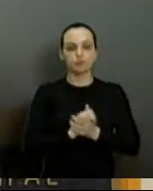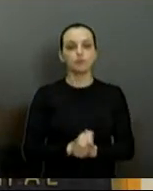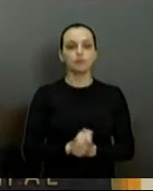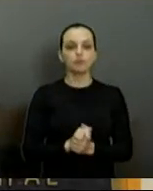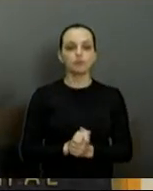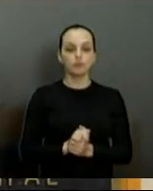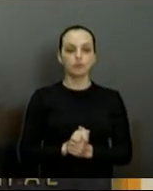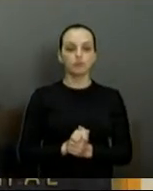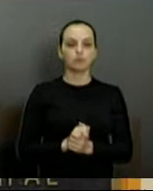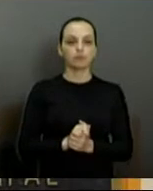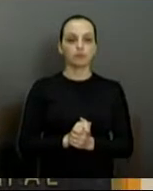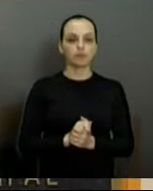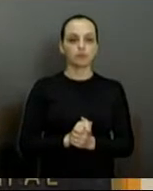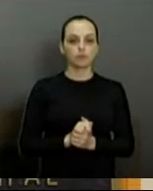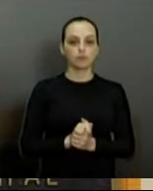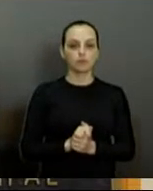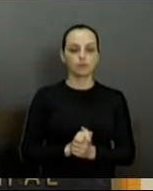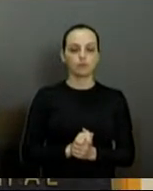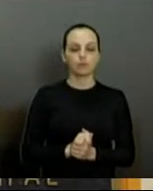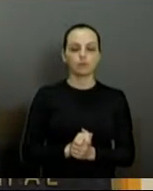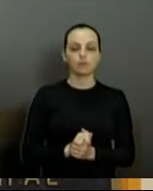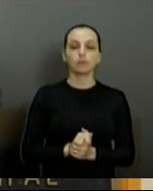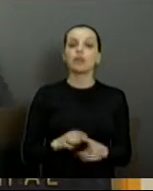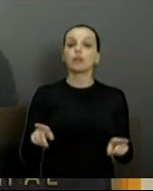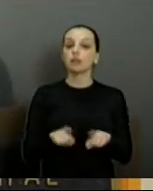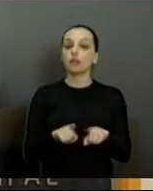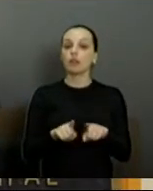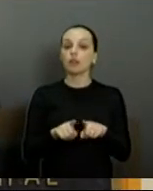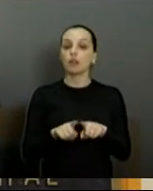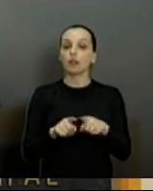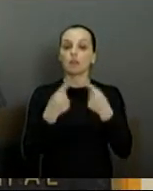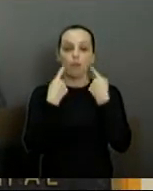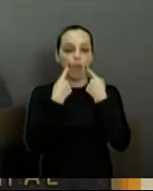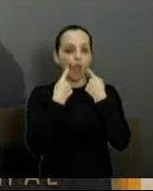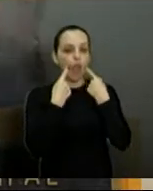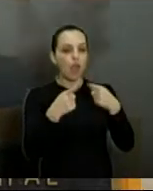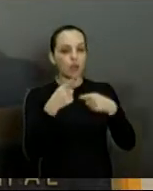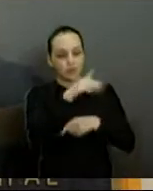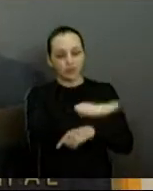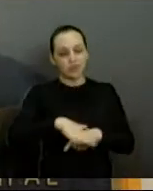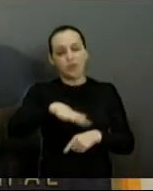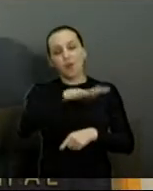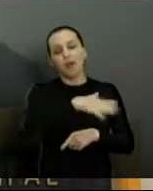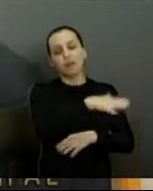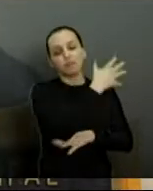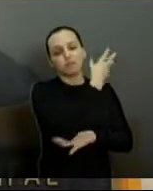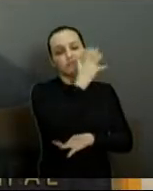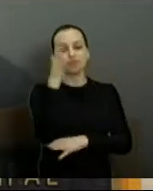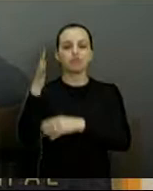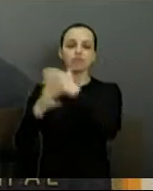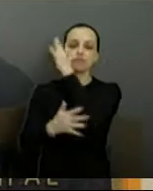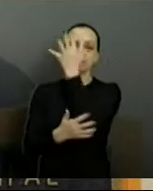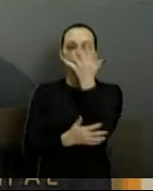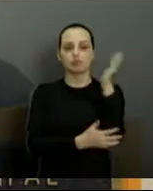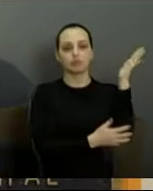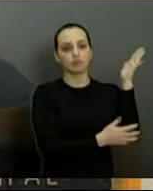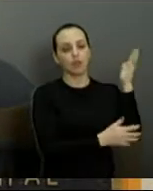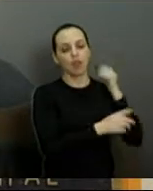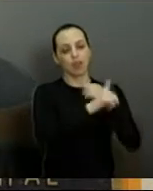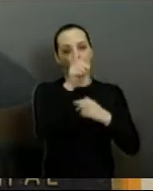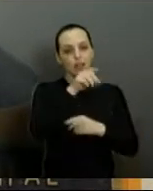E também recebi muitas reclamações de outras áreas, como a Praça do São Geraldo